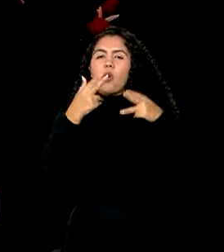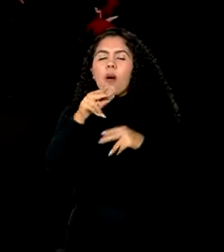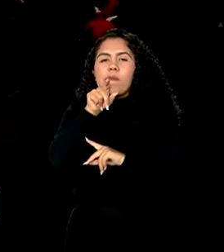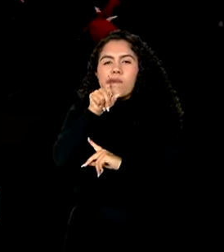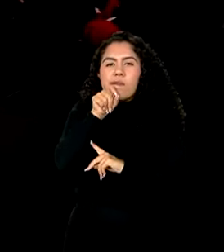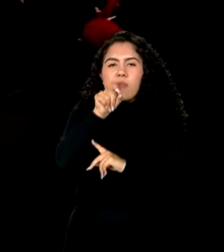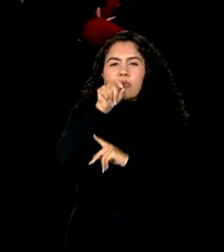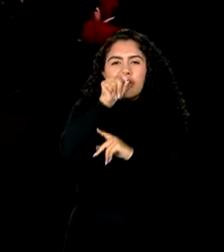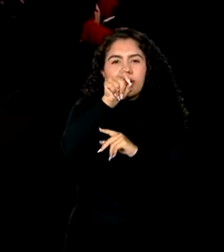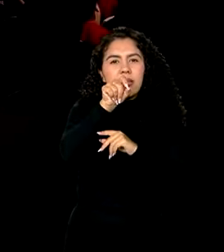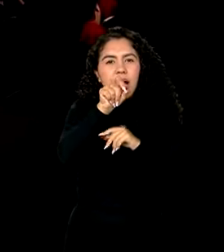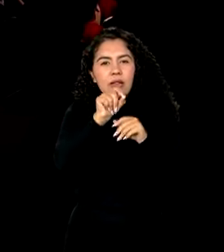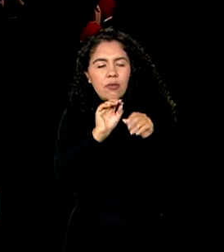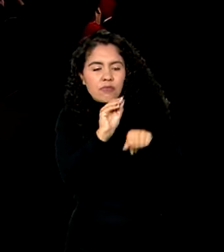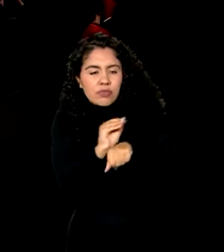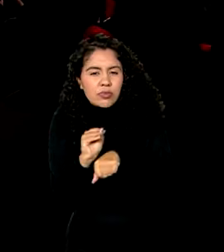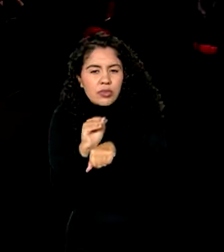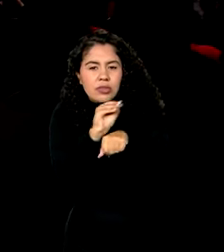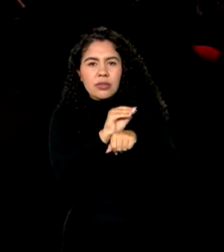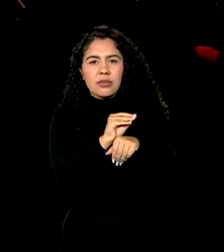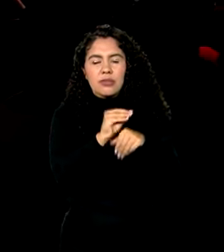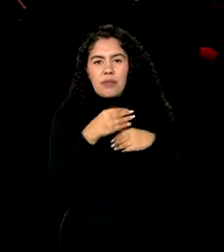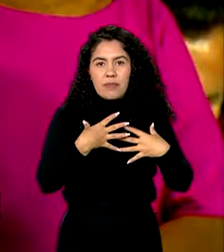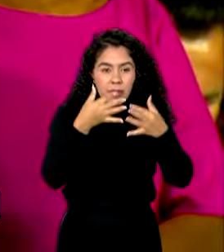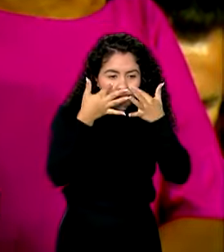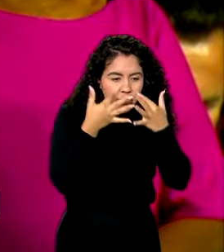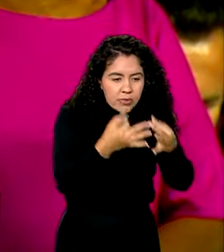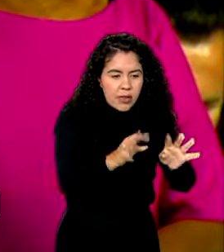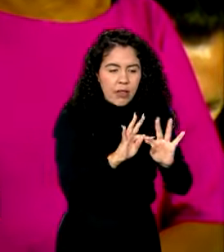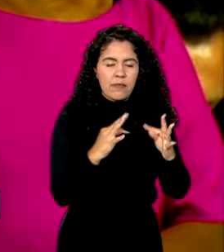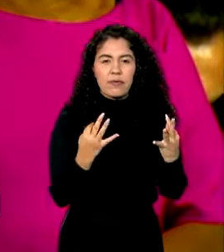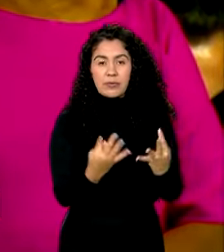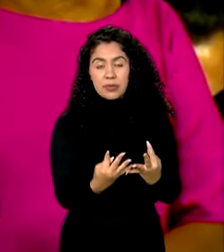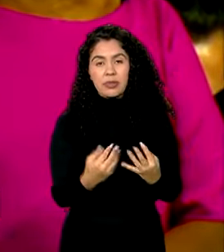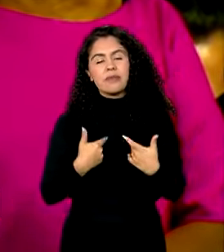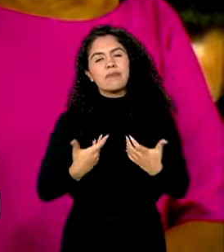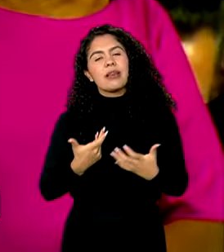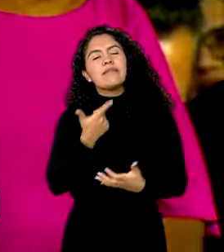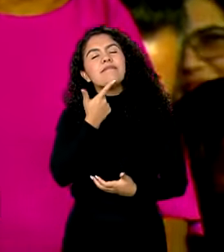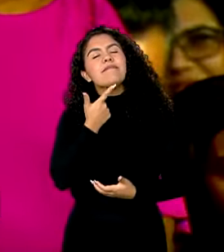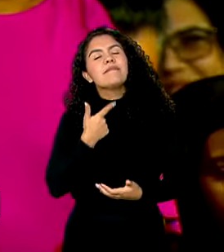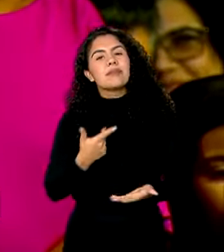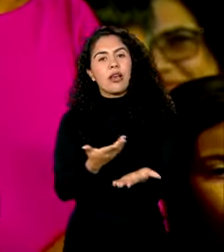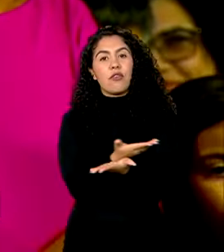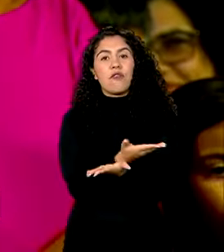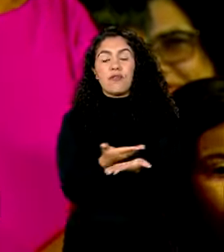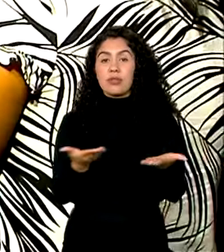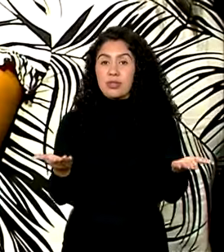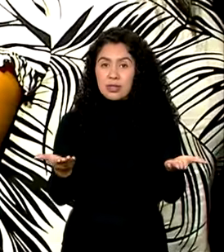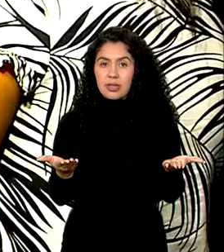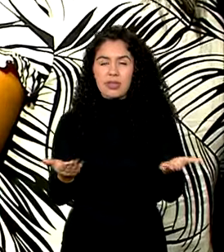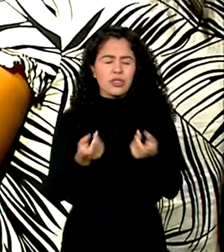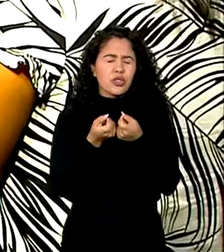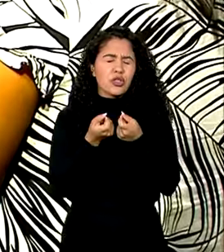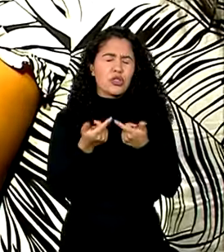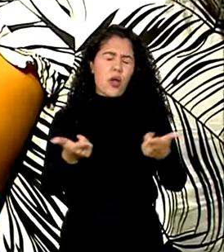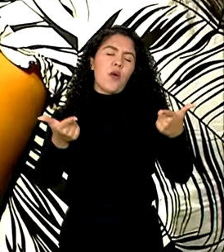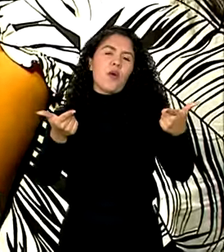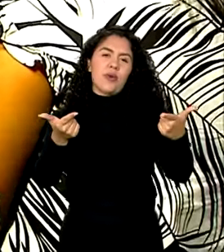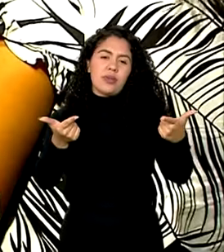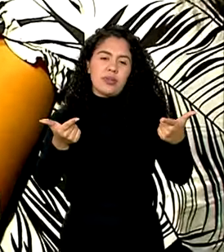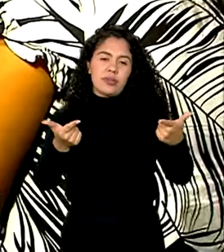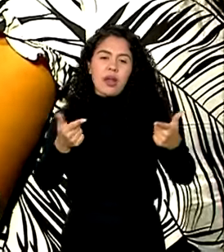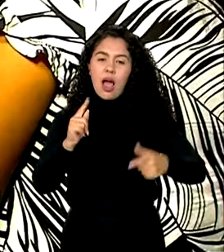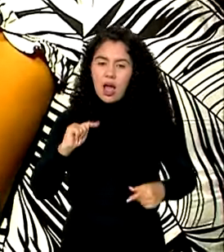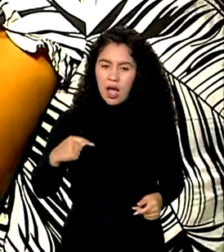para poder criar e cuidar da sua cria. Eu quero desejar a vocês toda a sorte do mundo. A